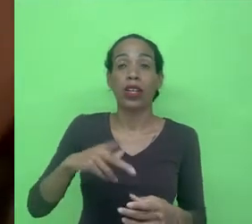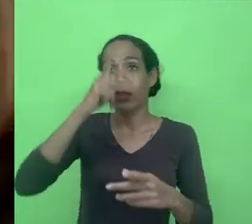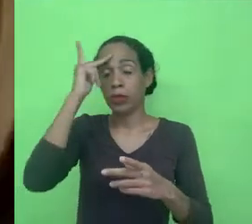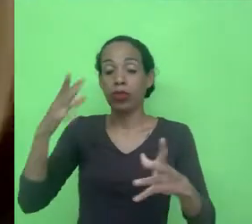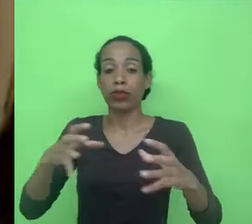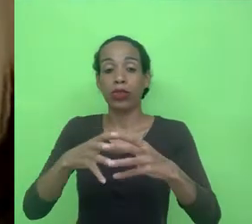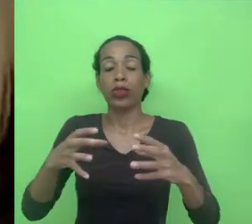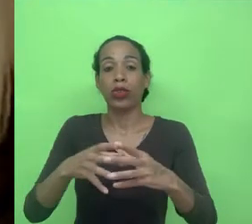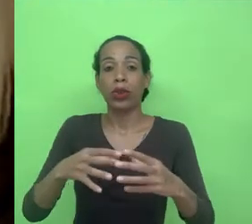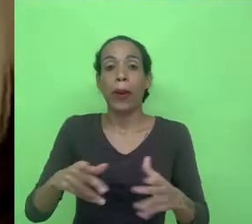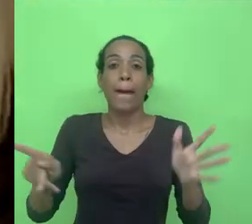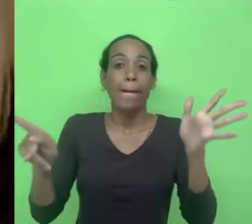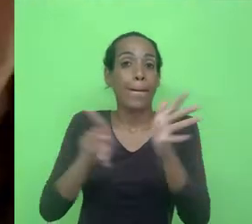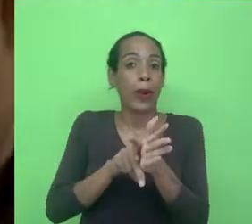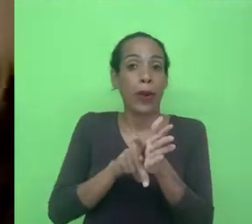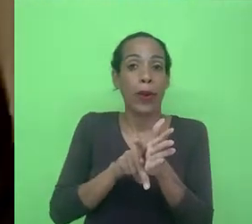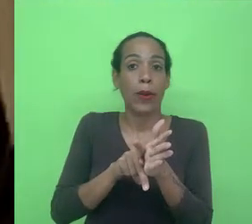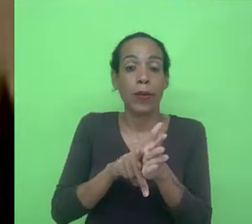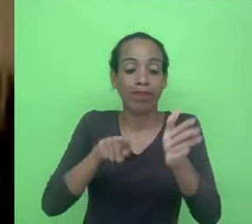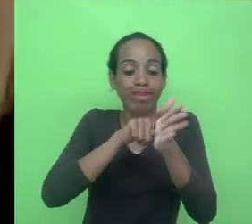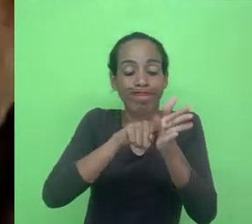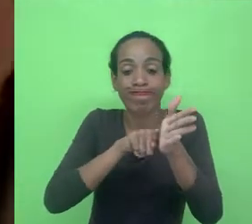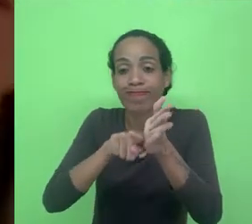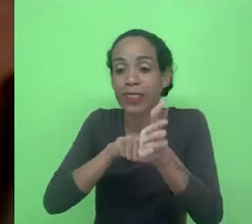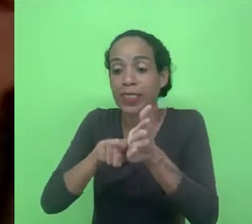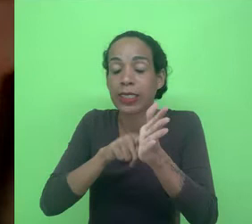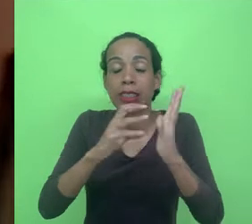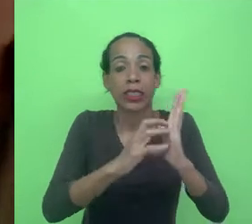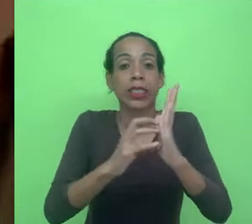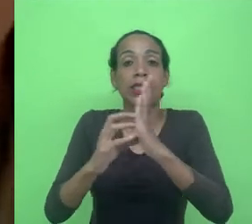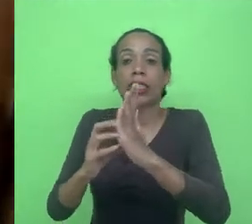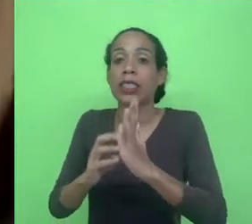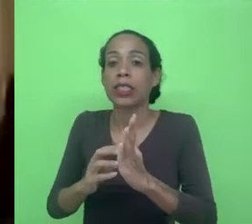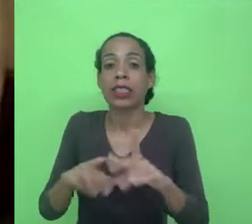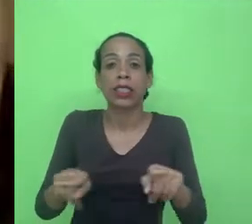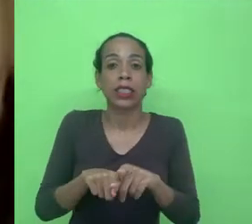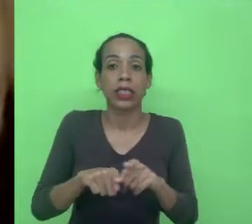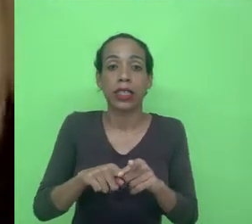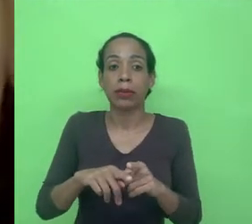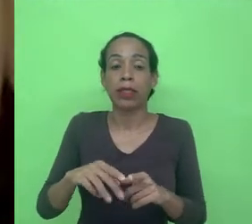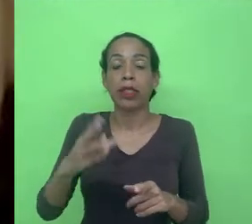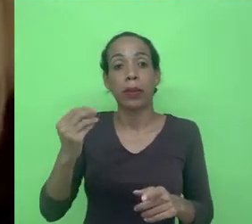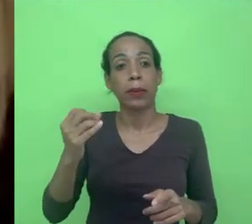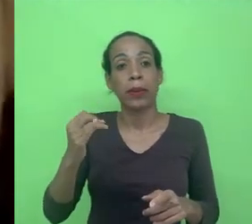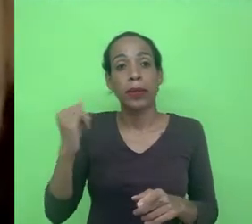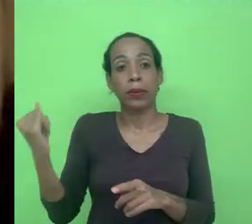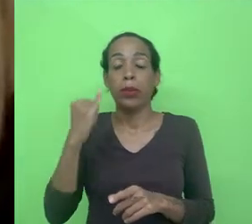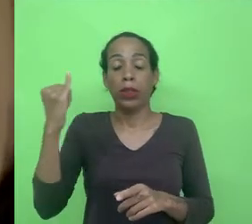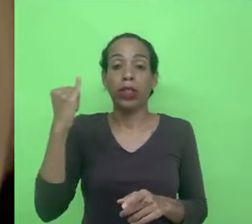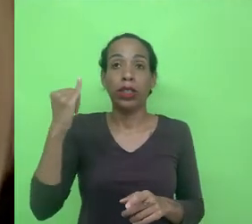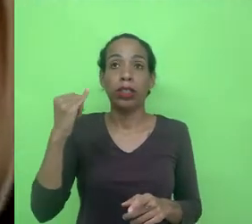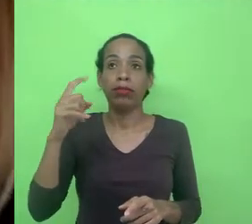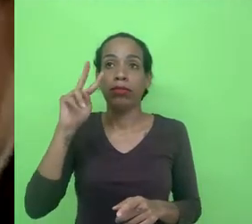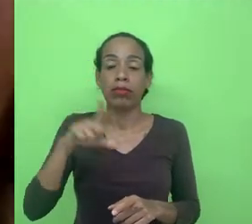métodos próprios análise e interpretação de dados e com princípios também peculiares autenticidade integridade